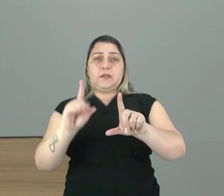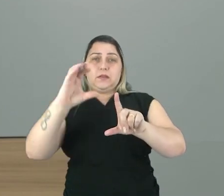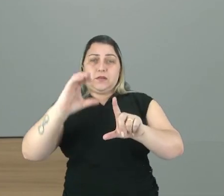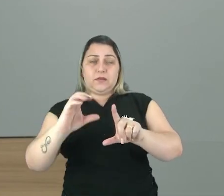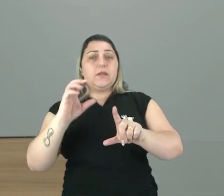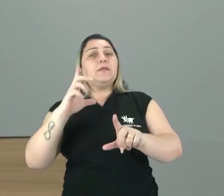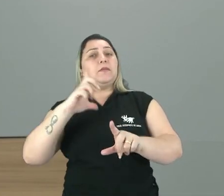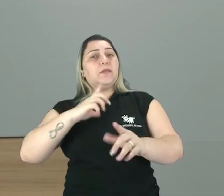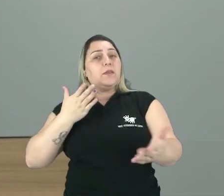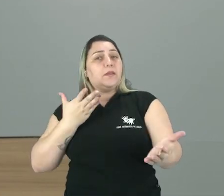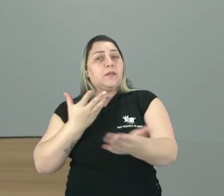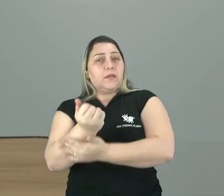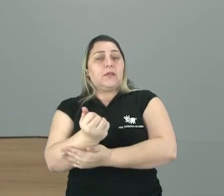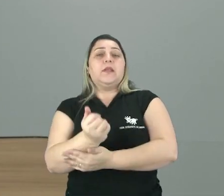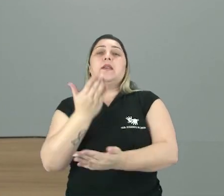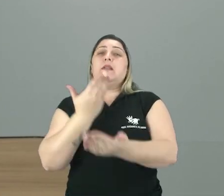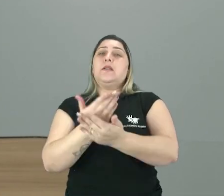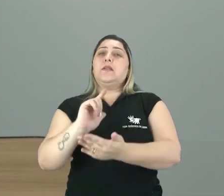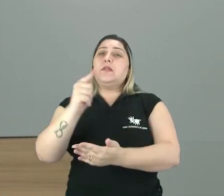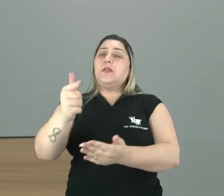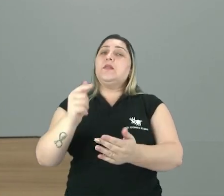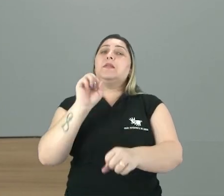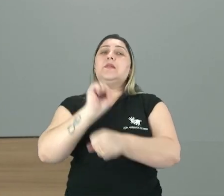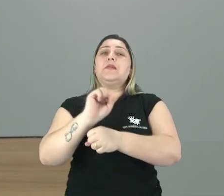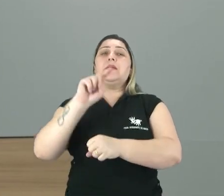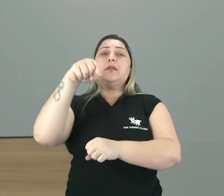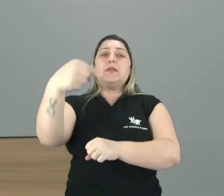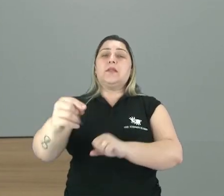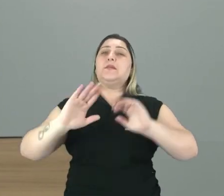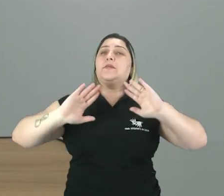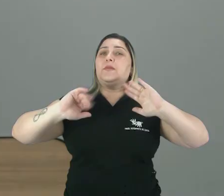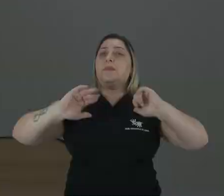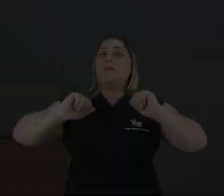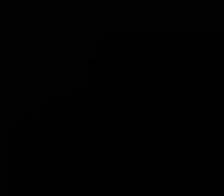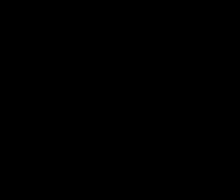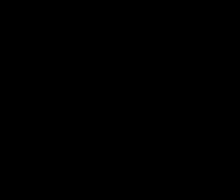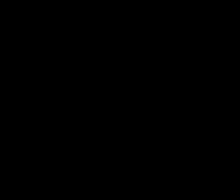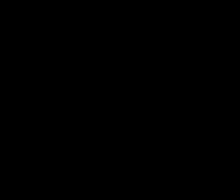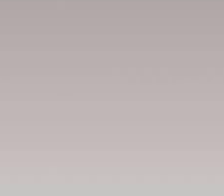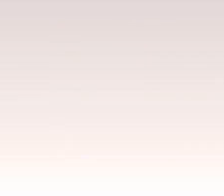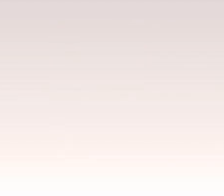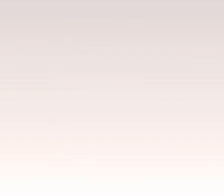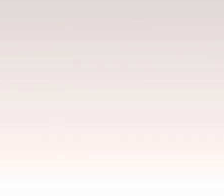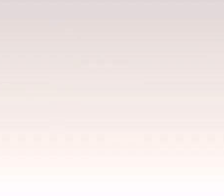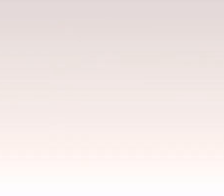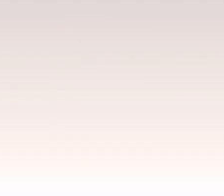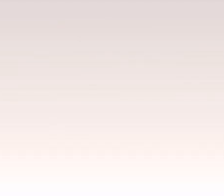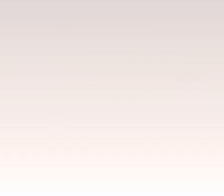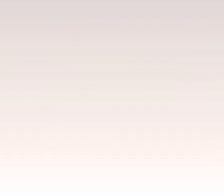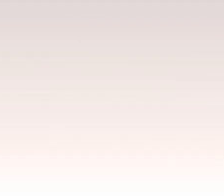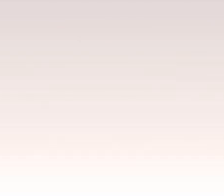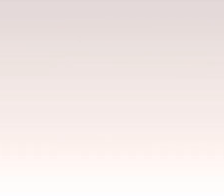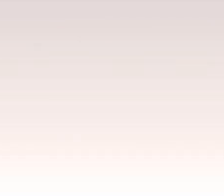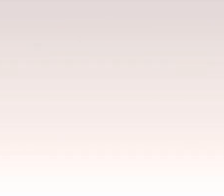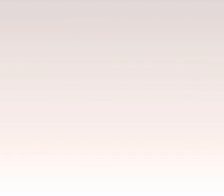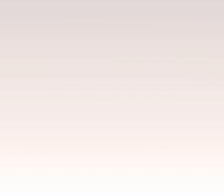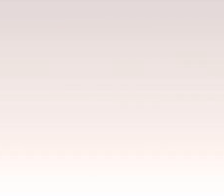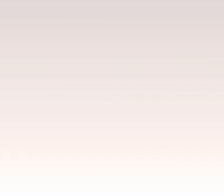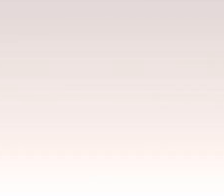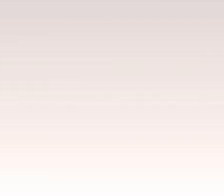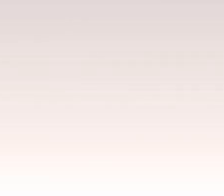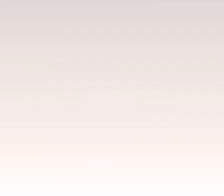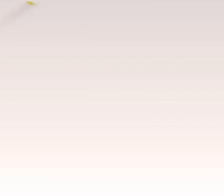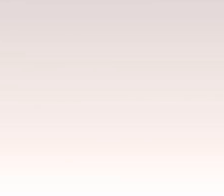Para você ter acesso a essa aula. E muitas outras. E te aguardo na próxima. Tchau. Tchau. Tchau. Tchau. Tchau.